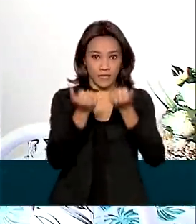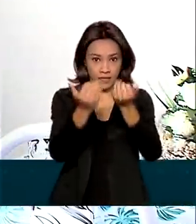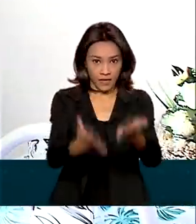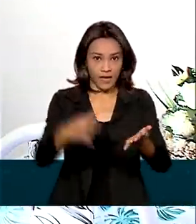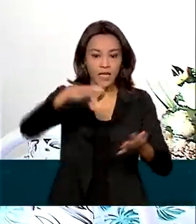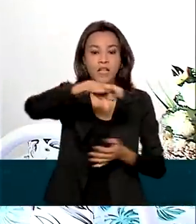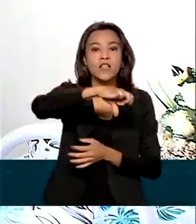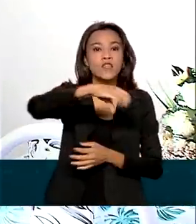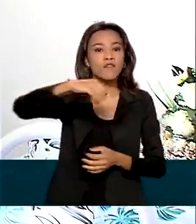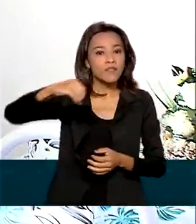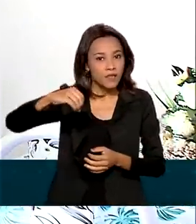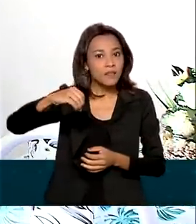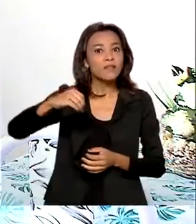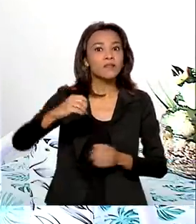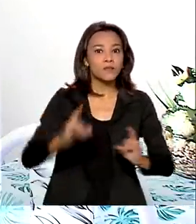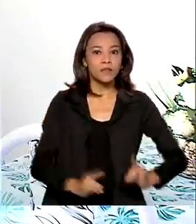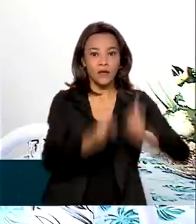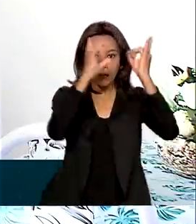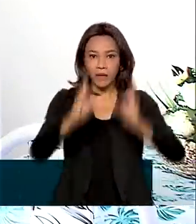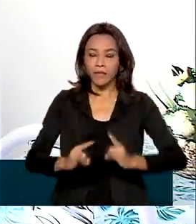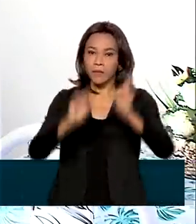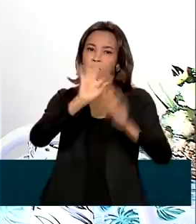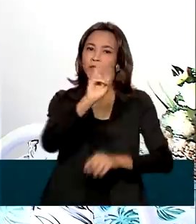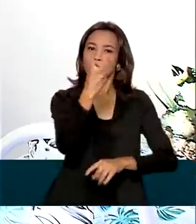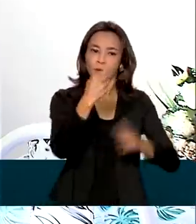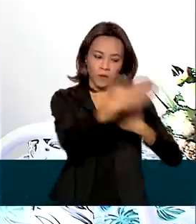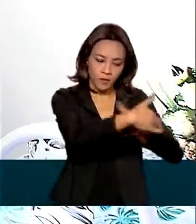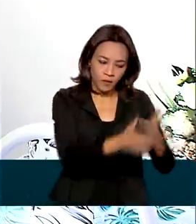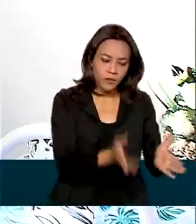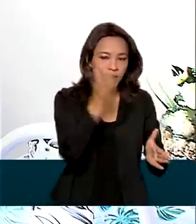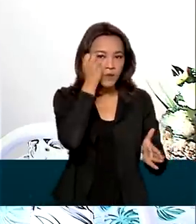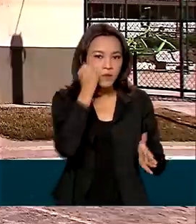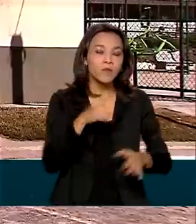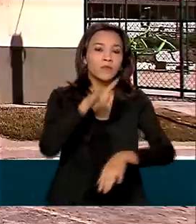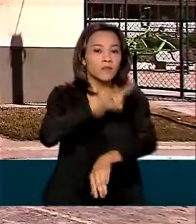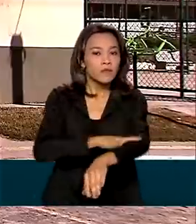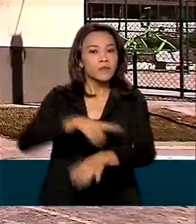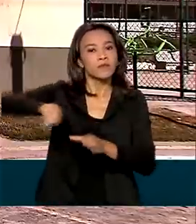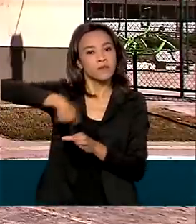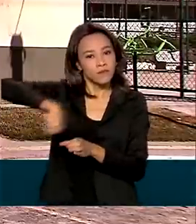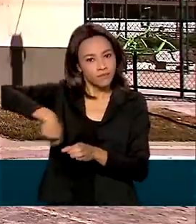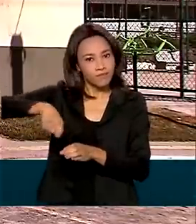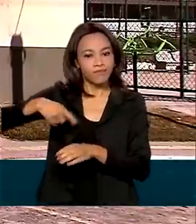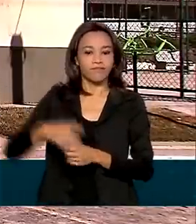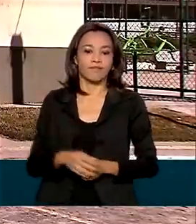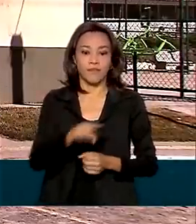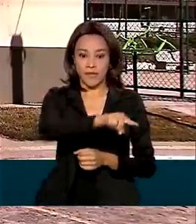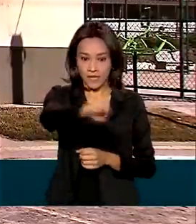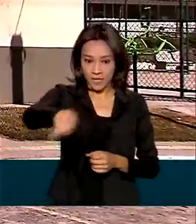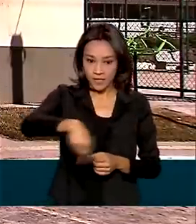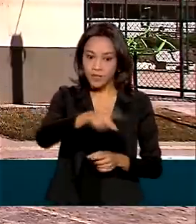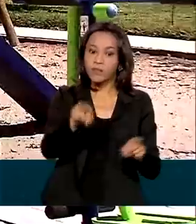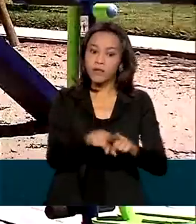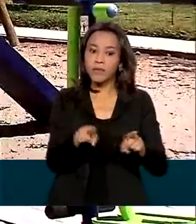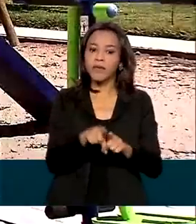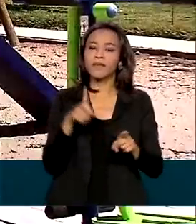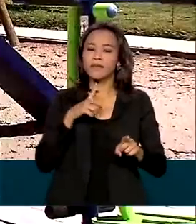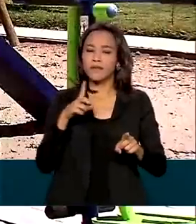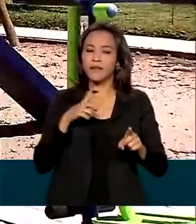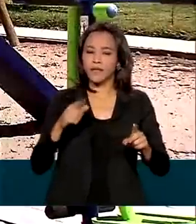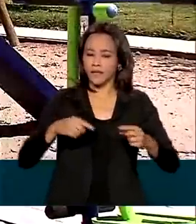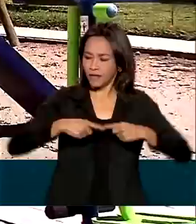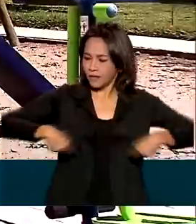apartamentos como esse, de dois quartos, sala, cozinha e banheiro. O empreendimento também conta com áreas comuns e